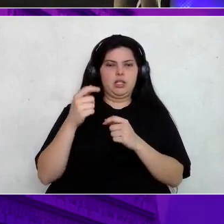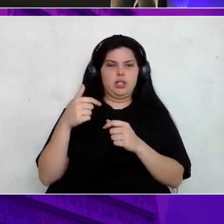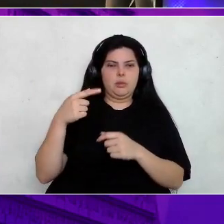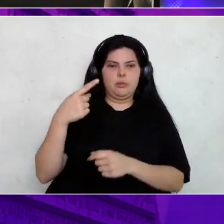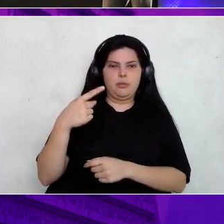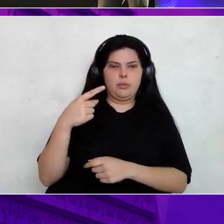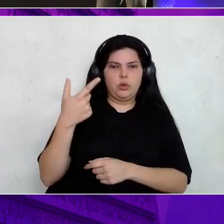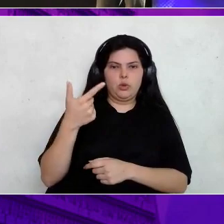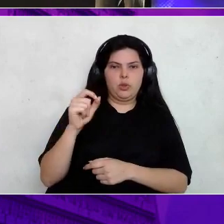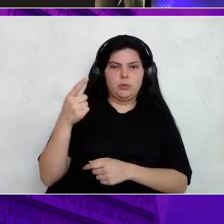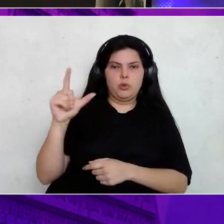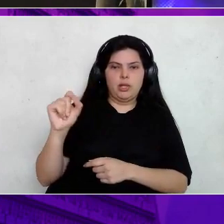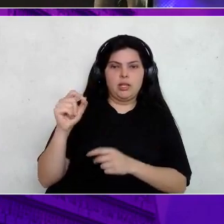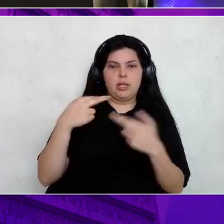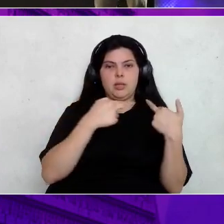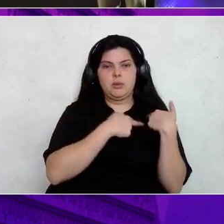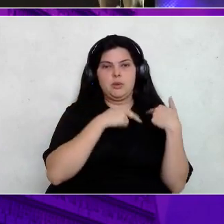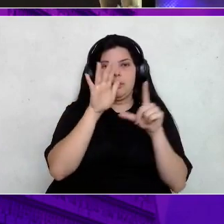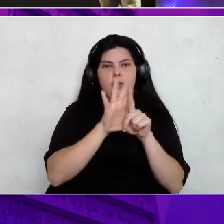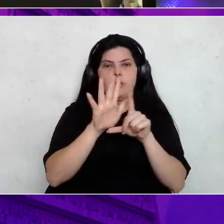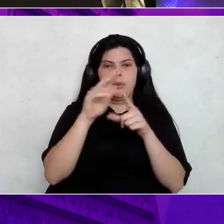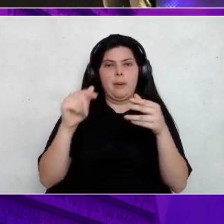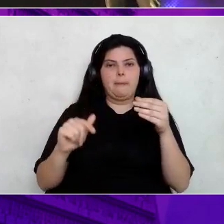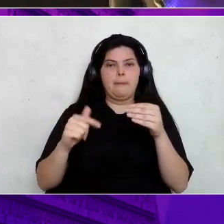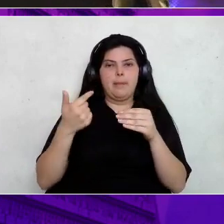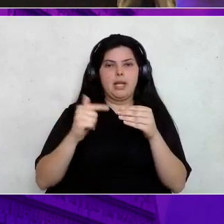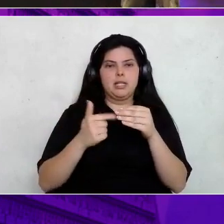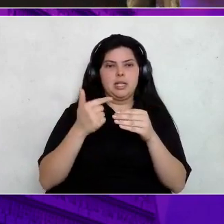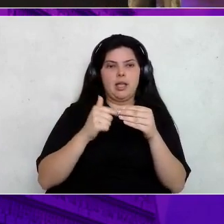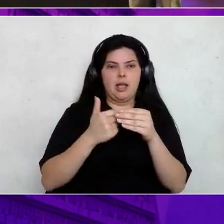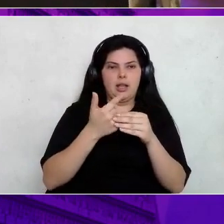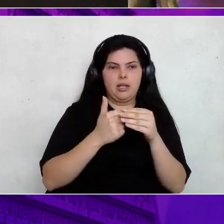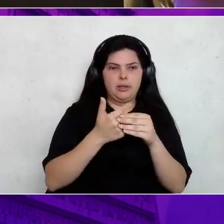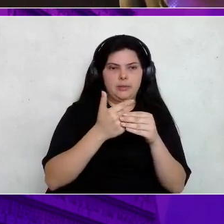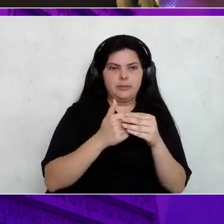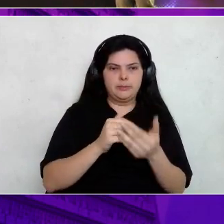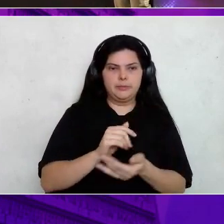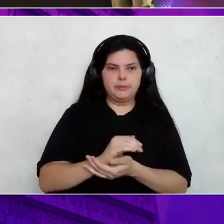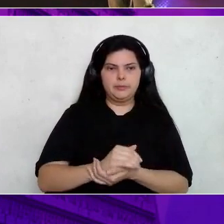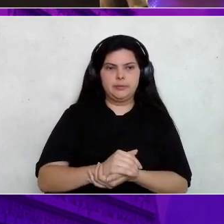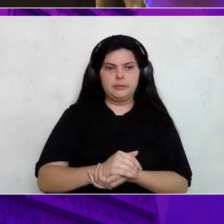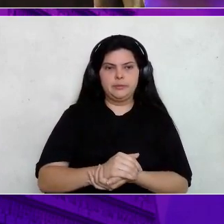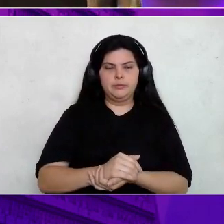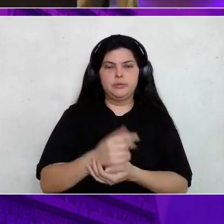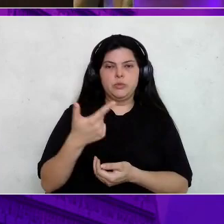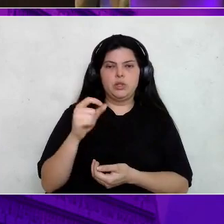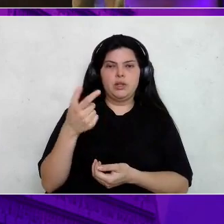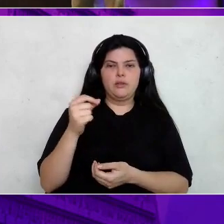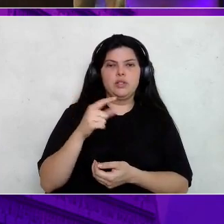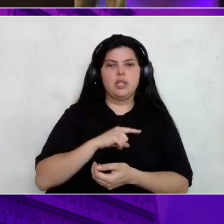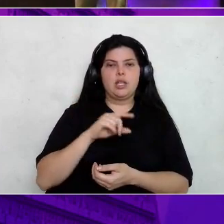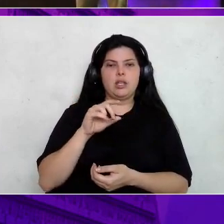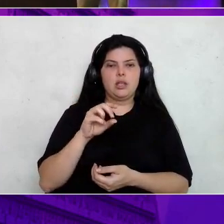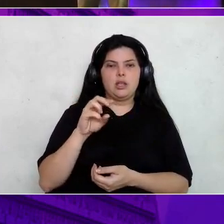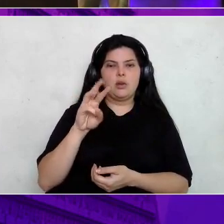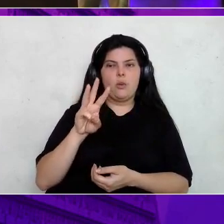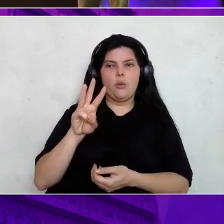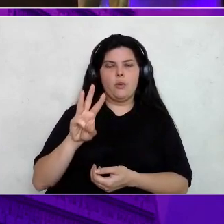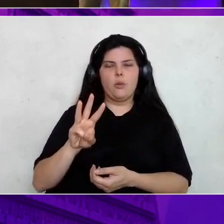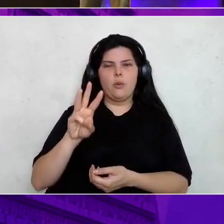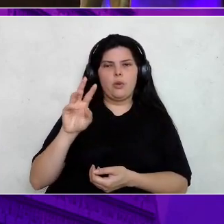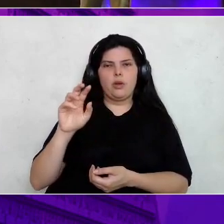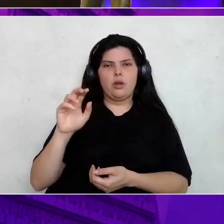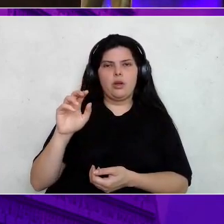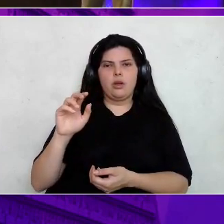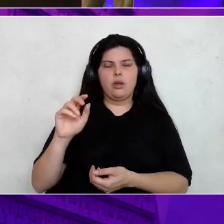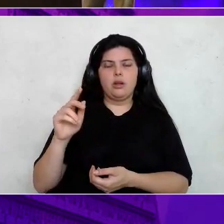somos responsáveis pela plataforma MySQL, tá joia? E 2020, aí, gente trouxe o HeatWave, essa plataforma que eu quero comentar para vocês. Hoje, eu vou